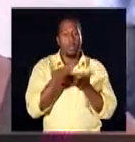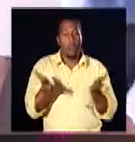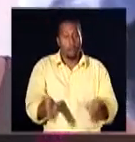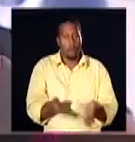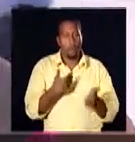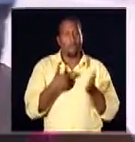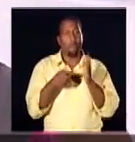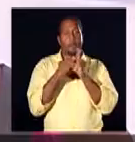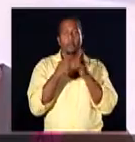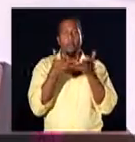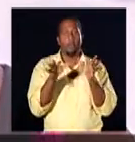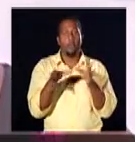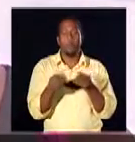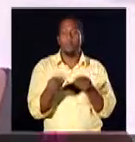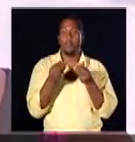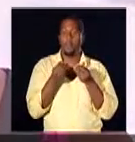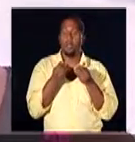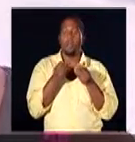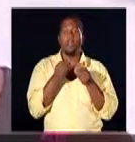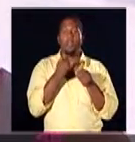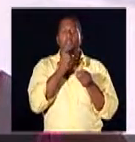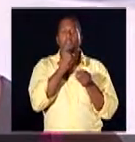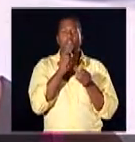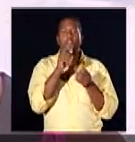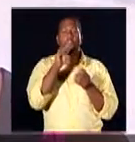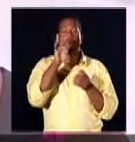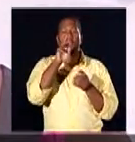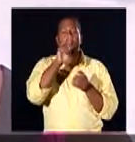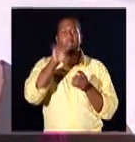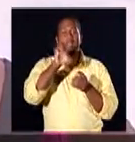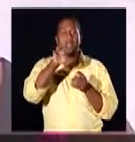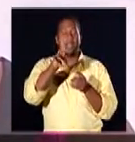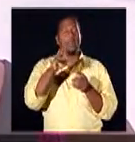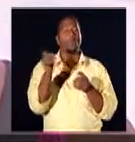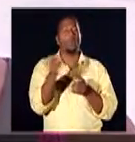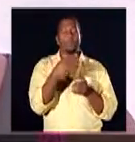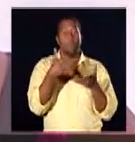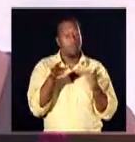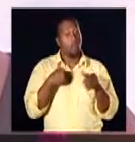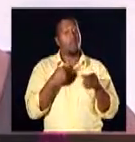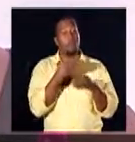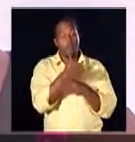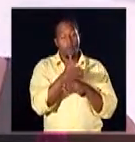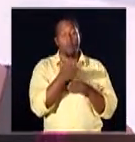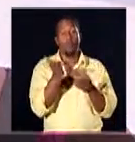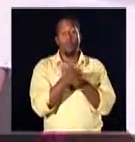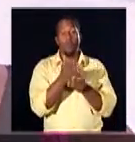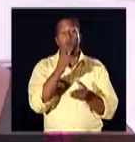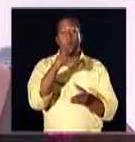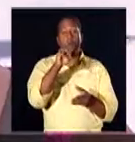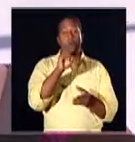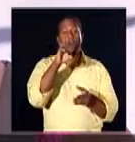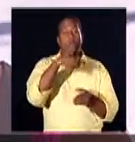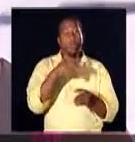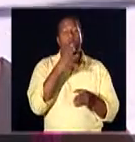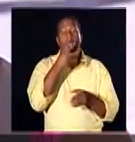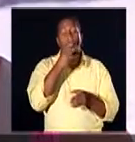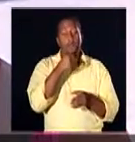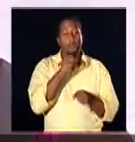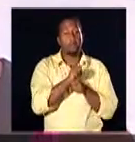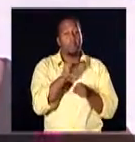aconteceu? Agora a loja não quer devolver um freezer novo. Então, vai ter que entrar no Procon para ir